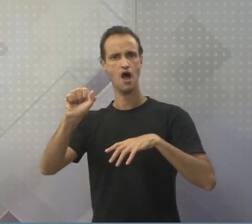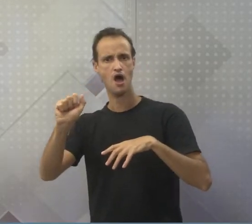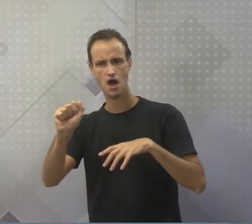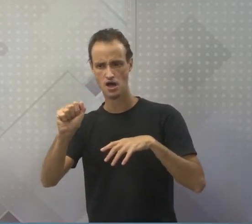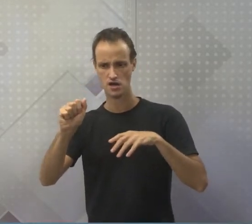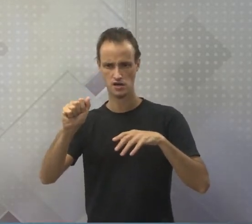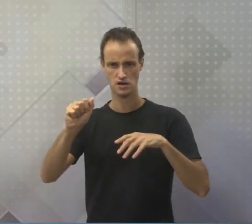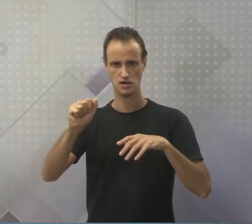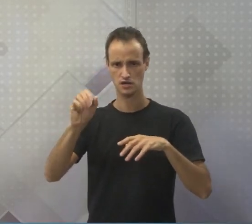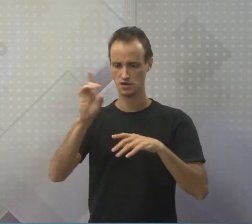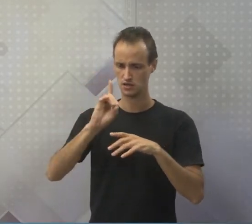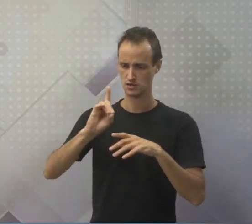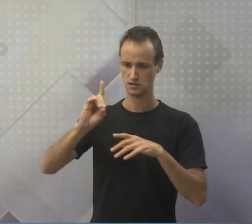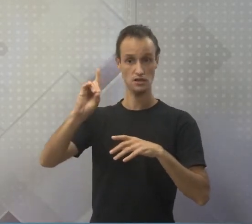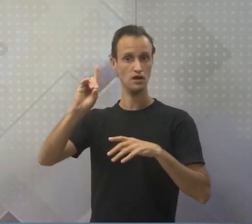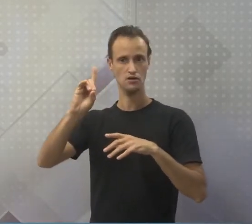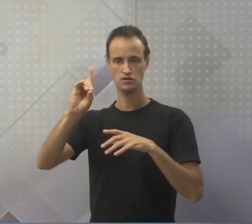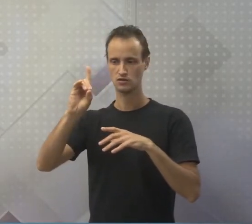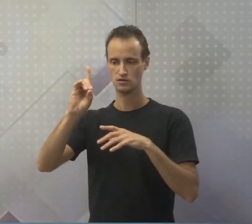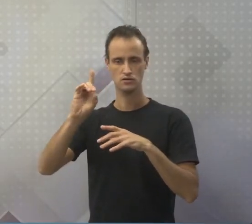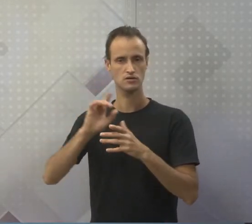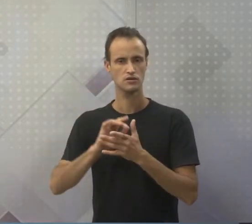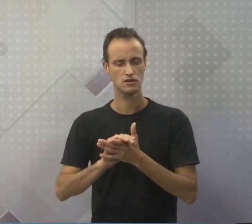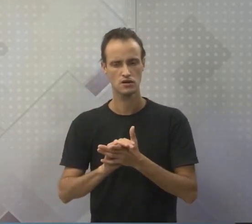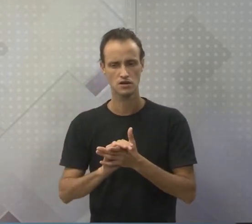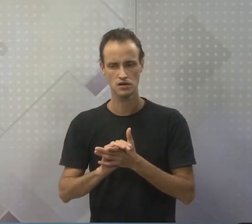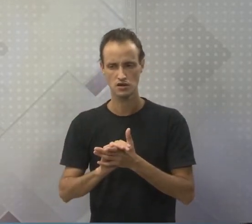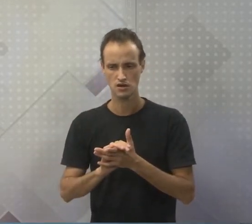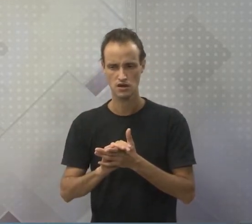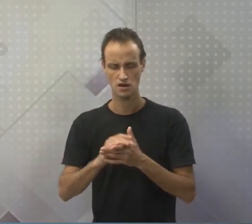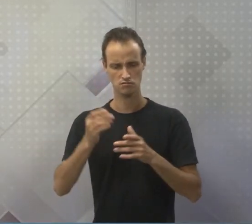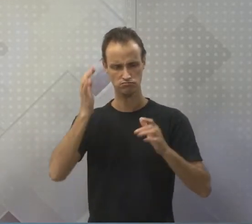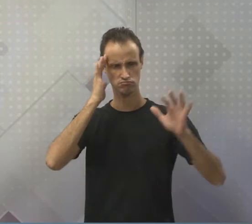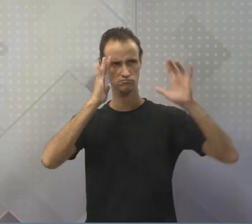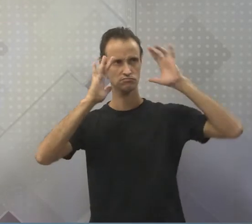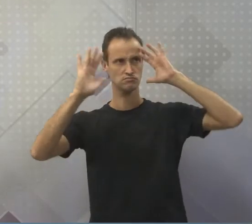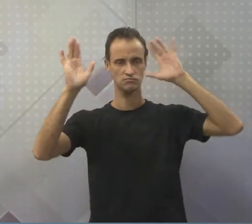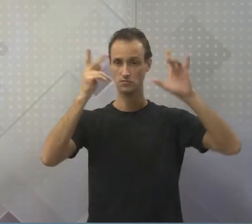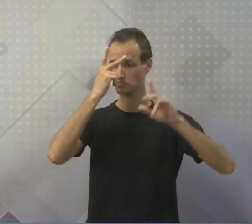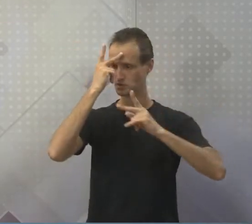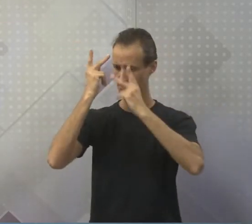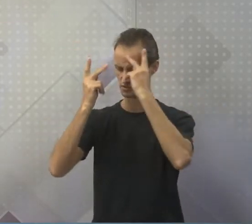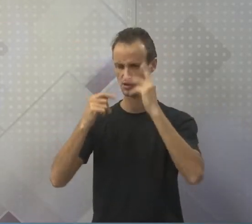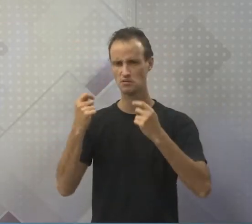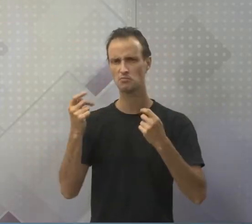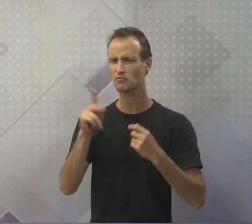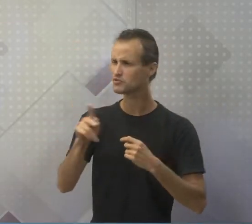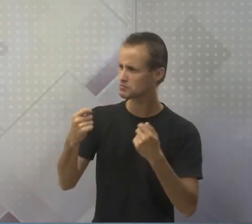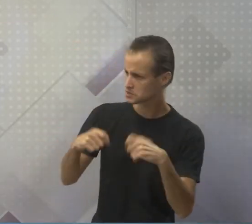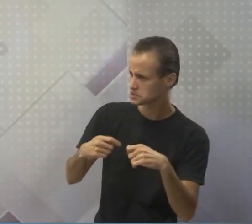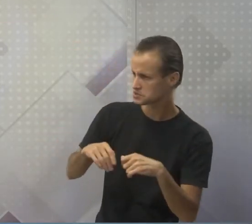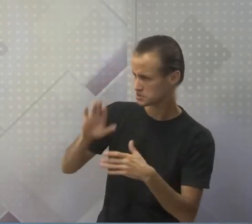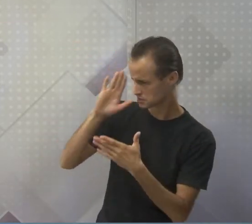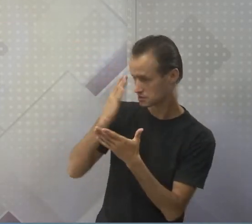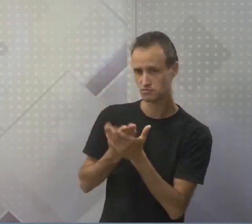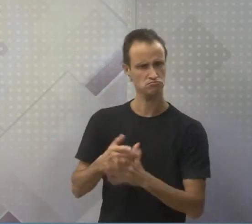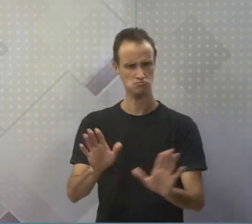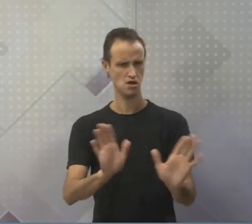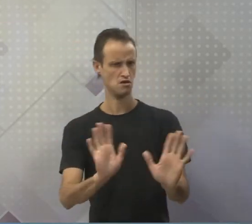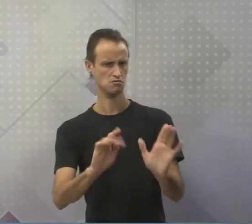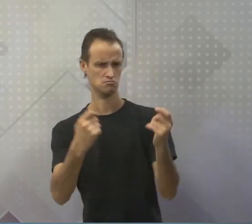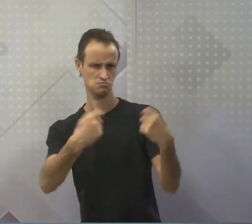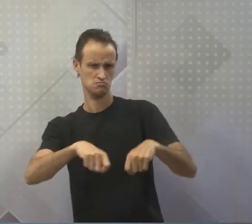fartos. Olha como é lindo, né, pessoal? A imaginação das pessoas. Professor, eu preciso acreditar nisso aí? Deus me livre. Não,